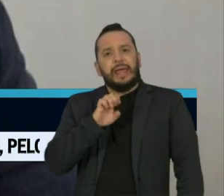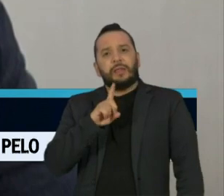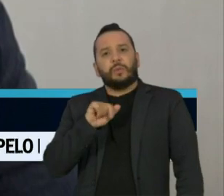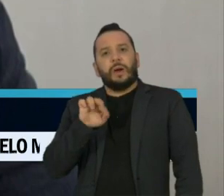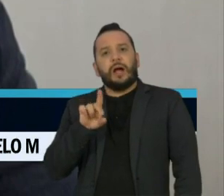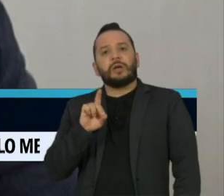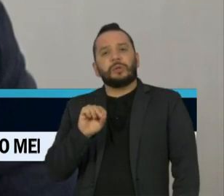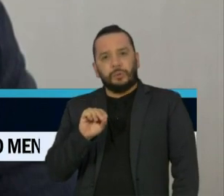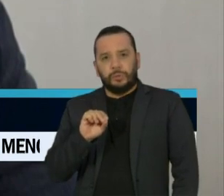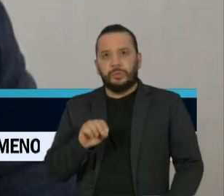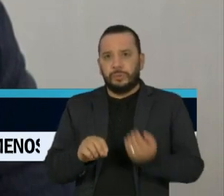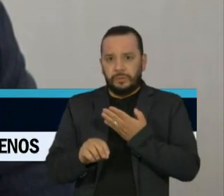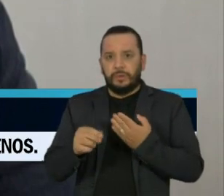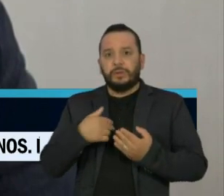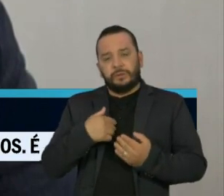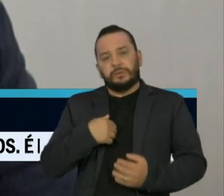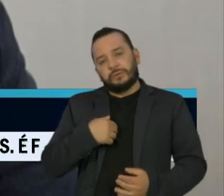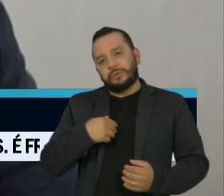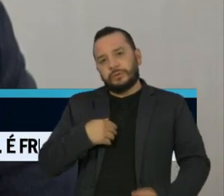interino desde o